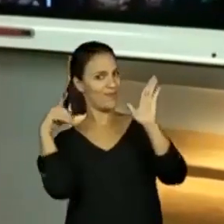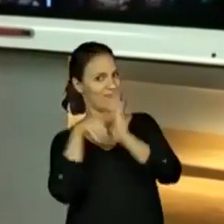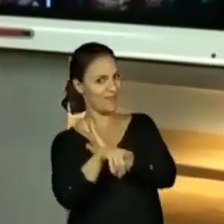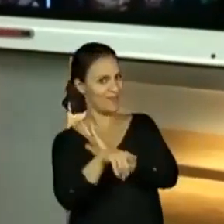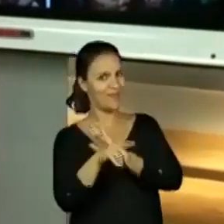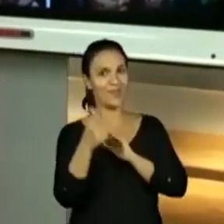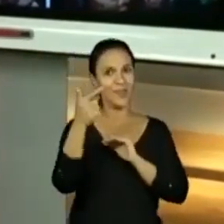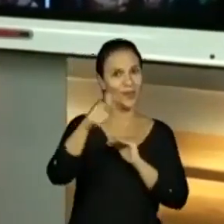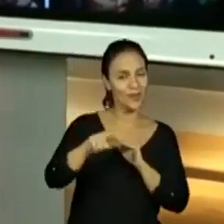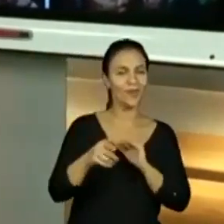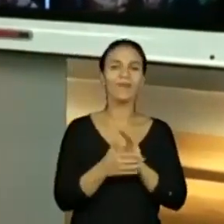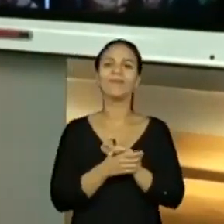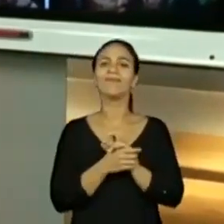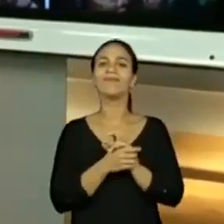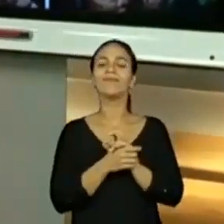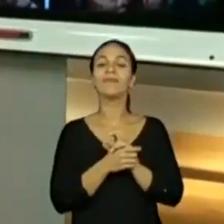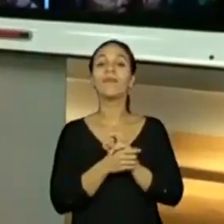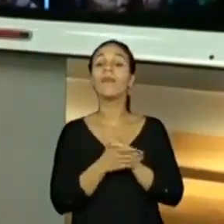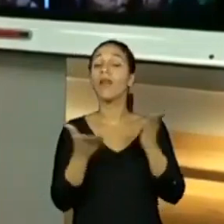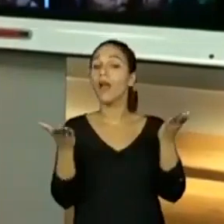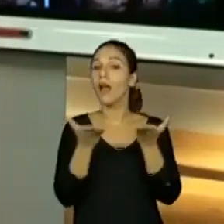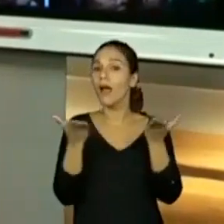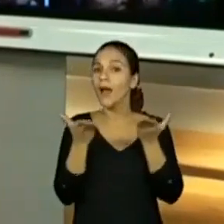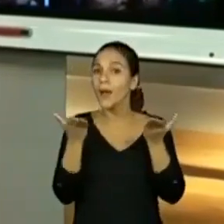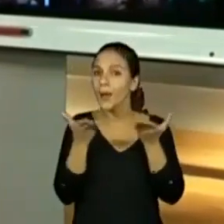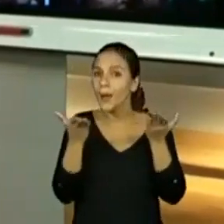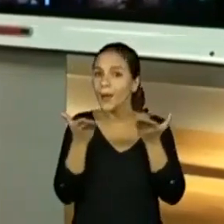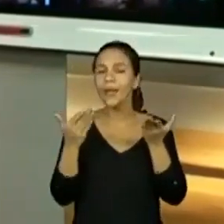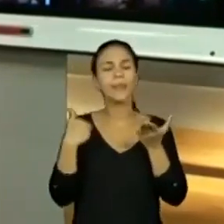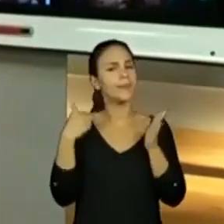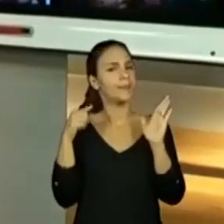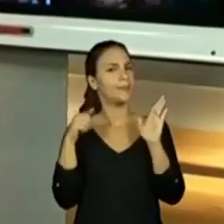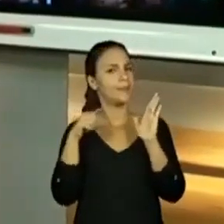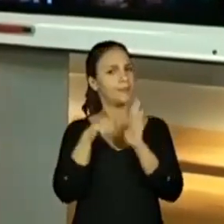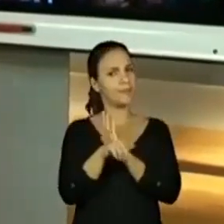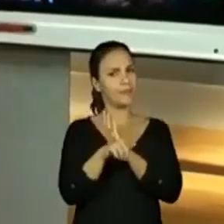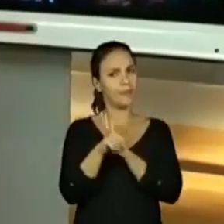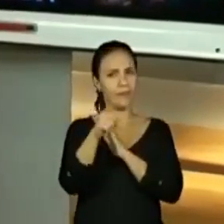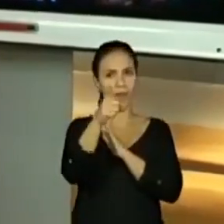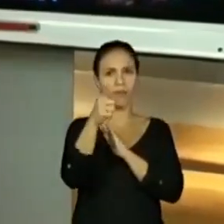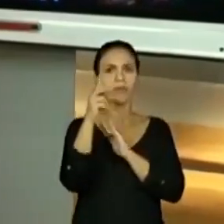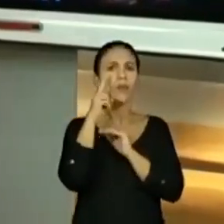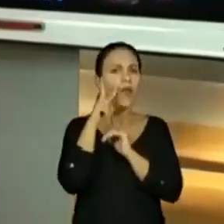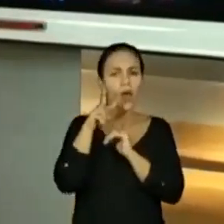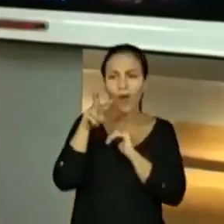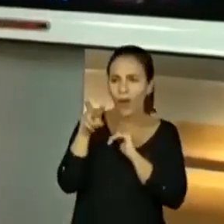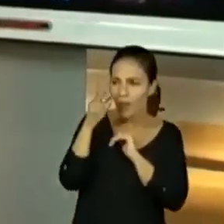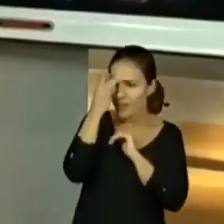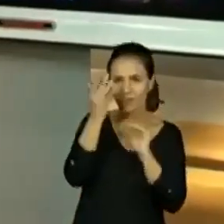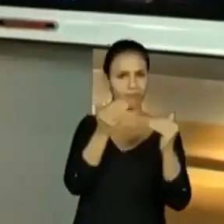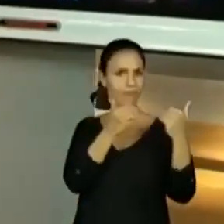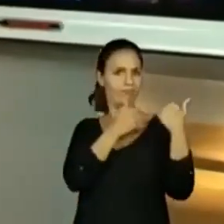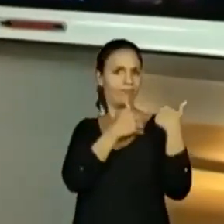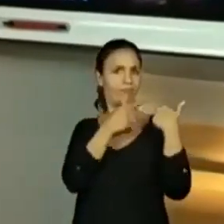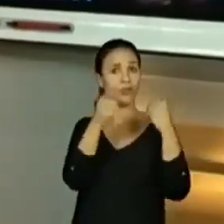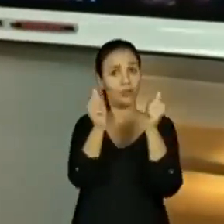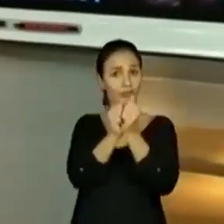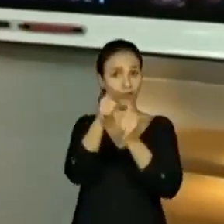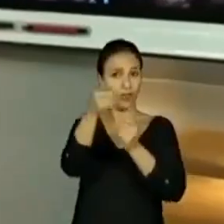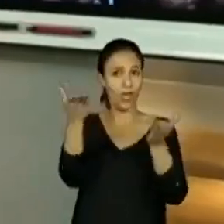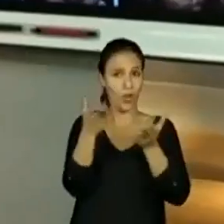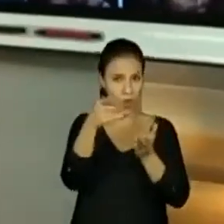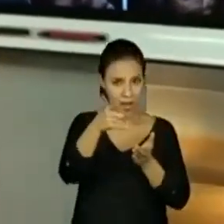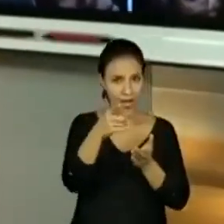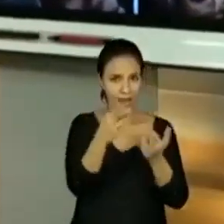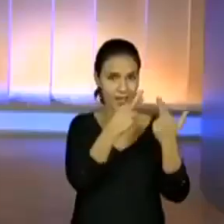já fiz para vocês? Eu quero agora que você olhe para o responsável ou alguém que está aí na sua casa. Agora.